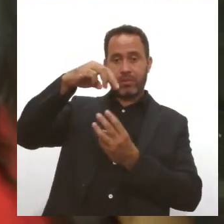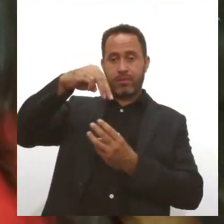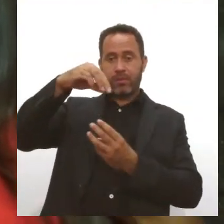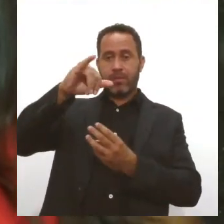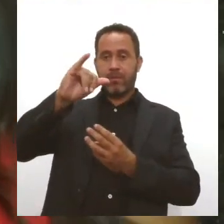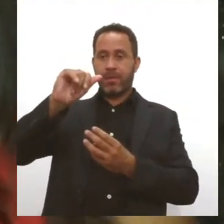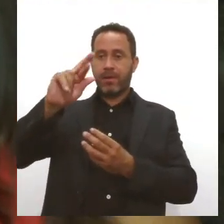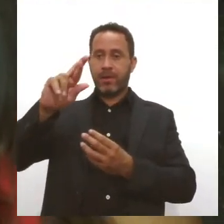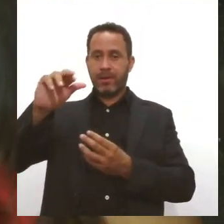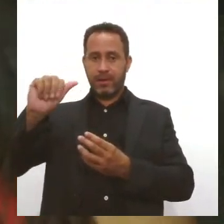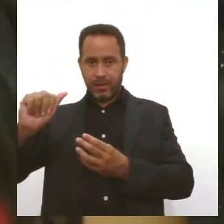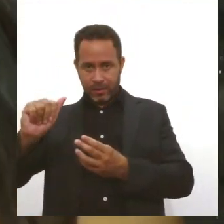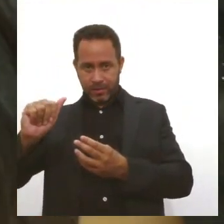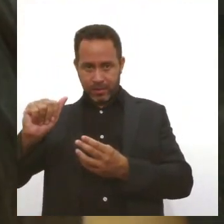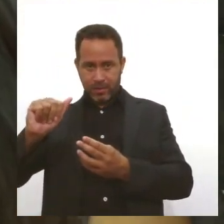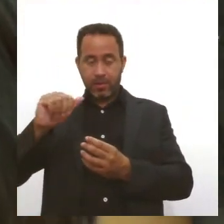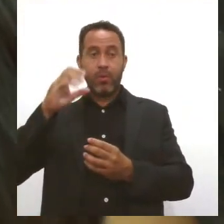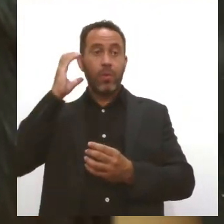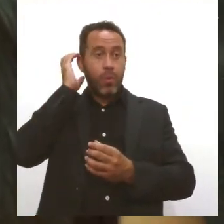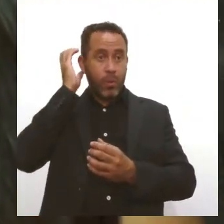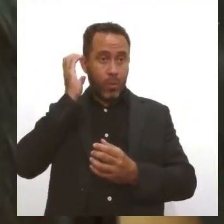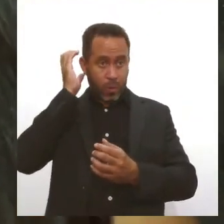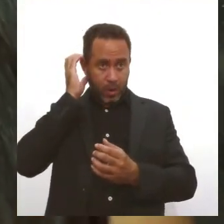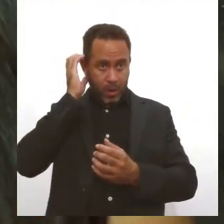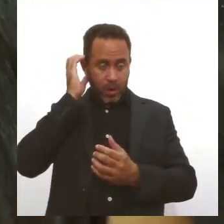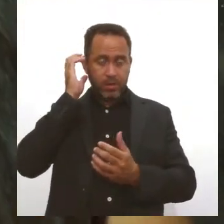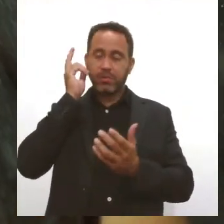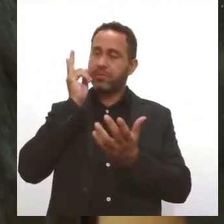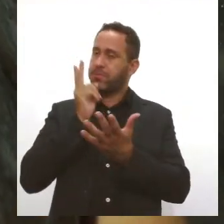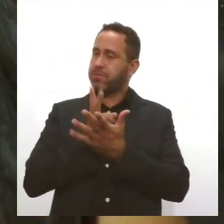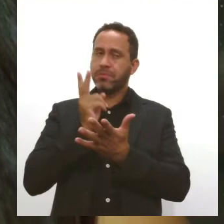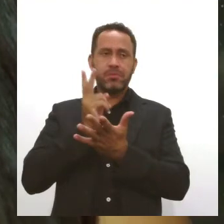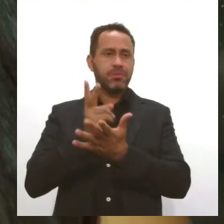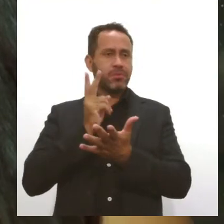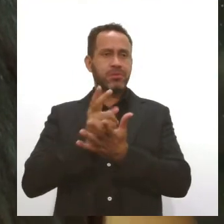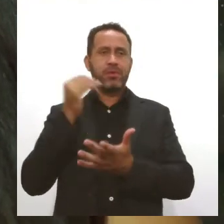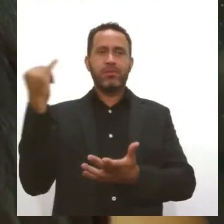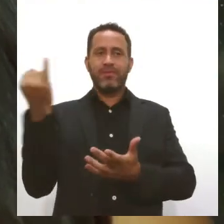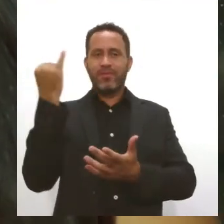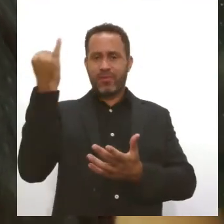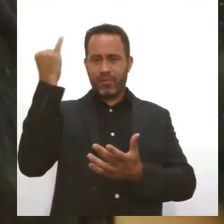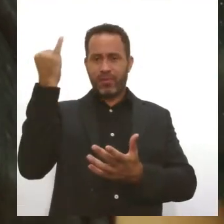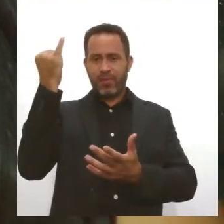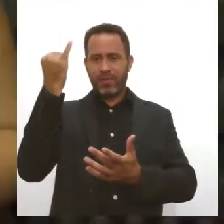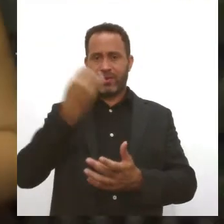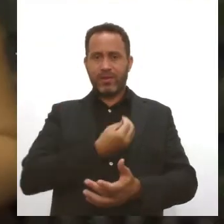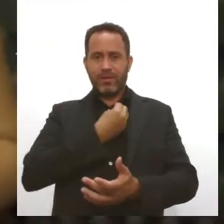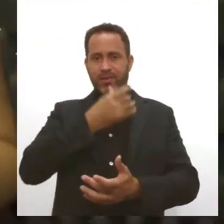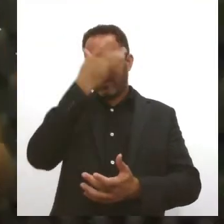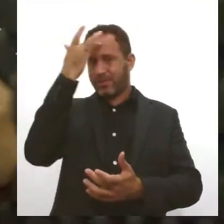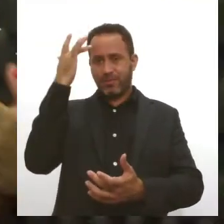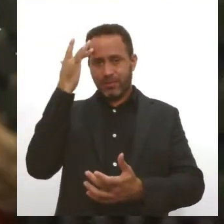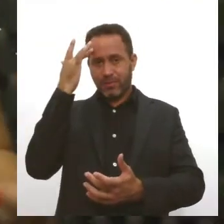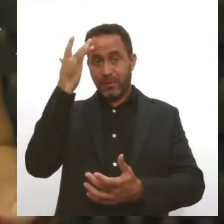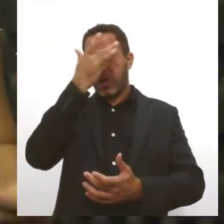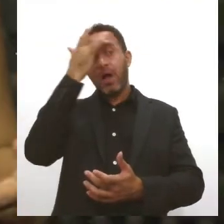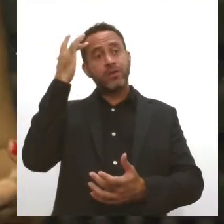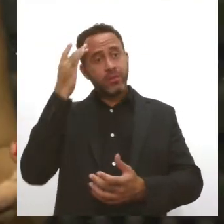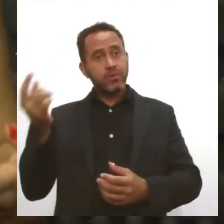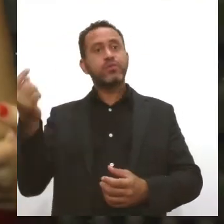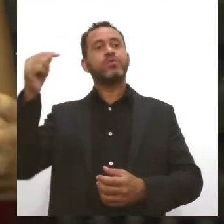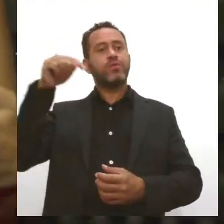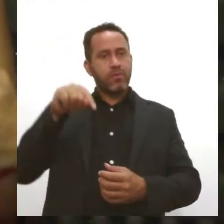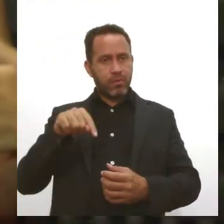Bittencourt, o rádio nunca deixou de se mostrar essencial na vida dos ouvintes. As pessoas voltaram a